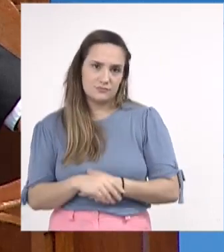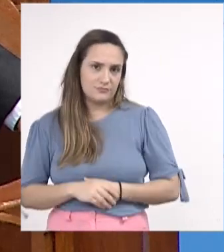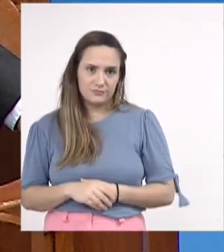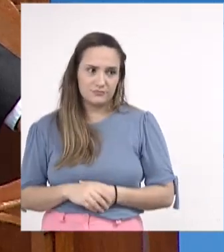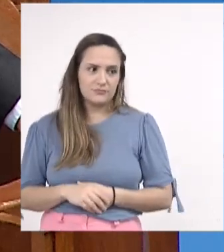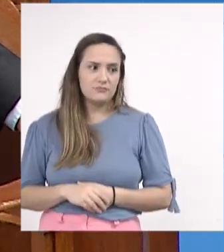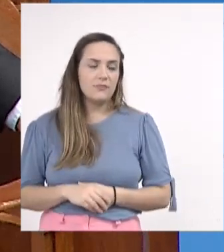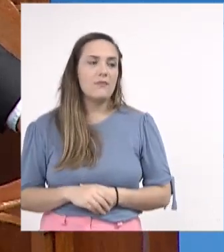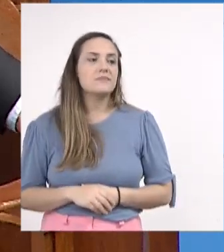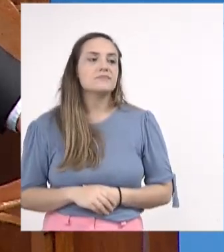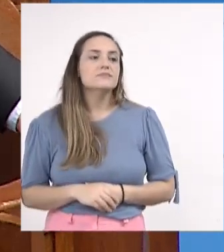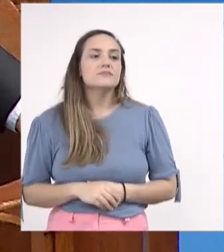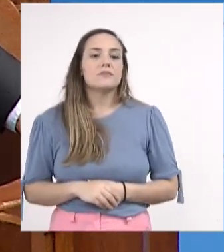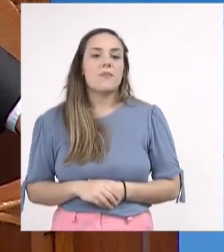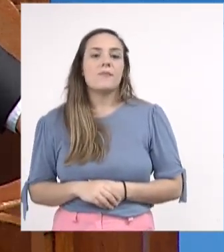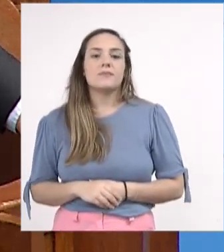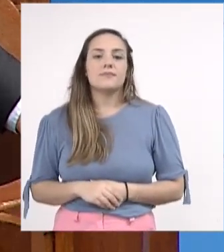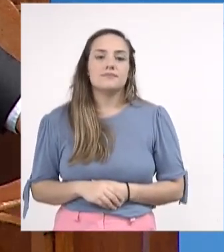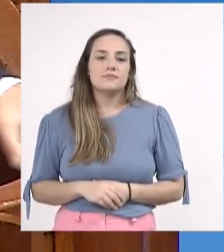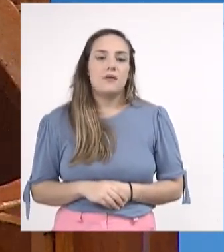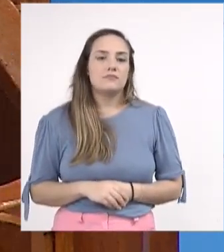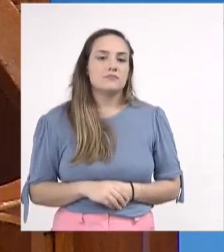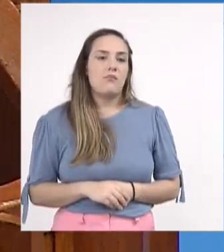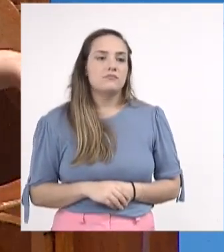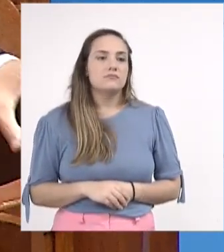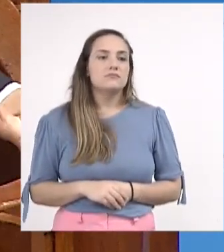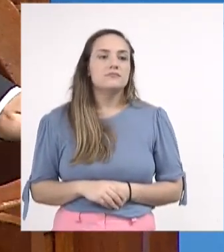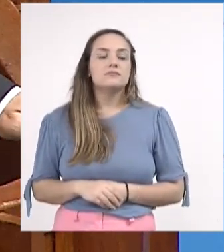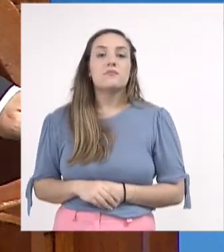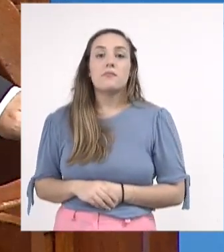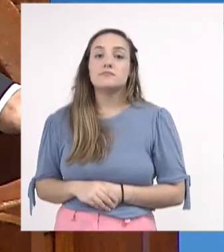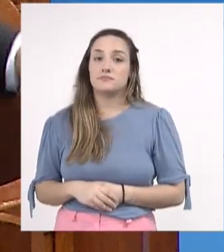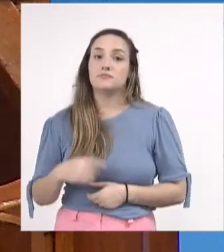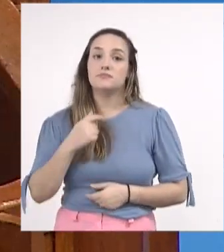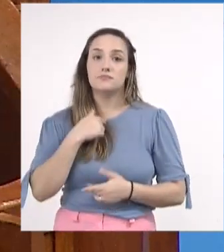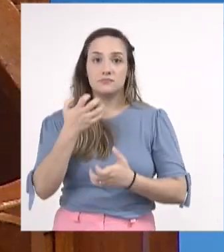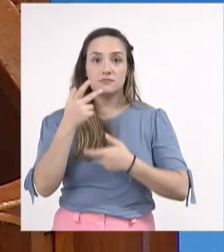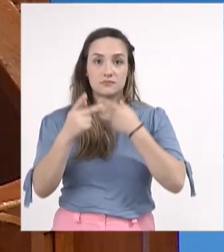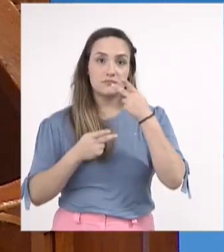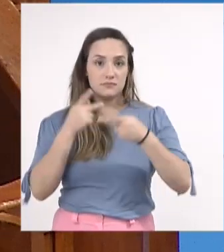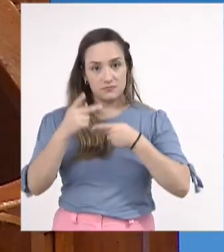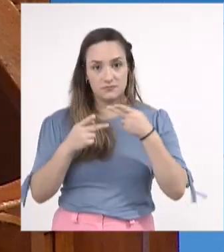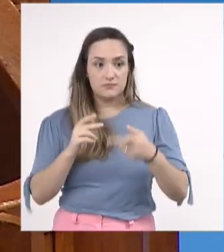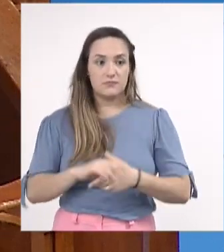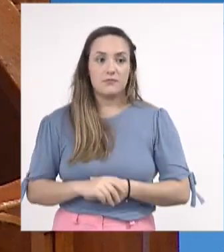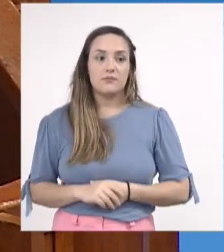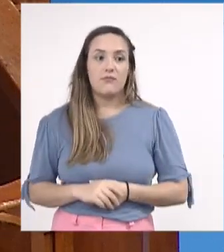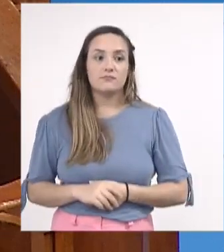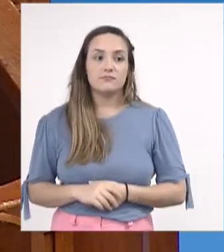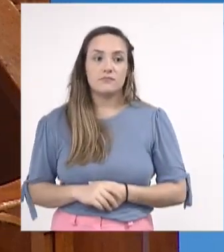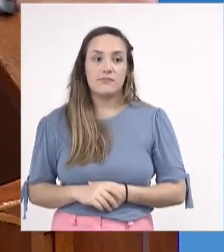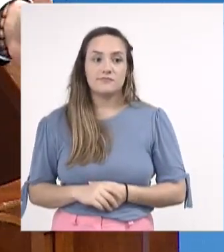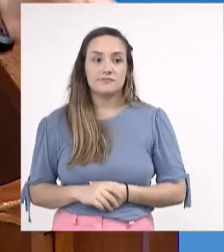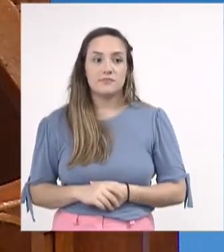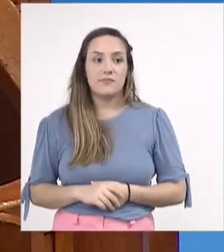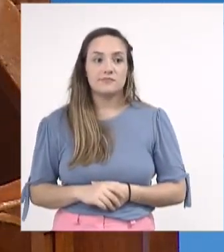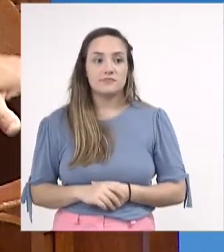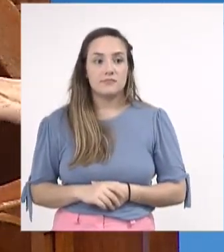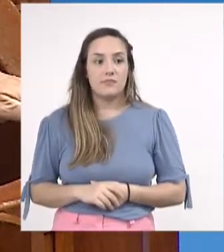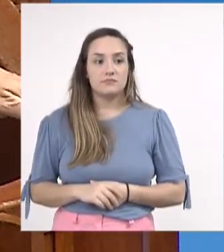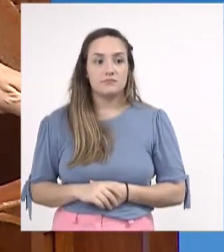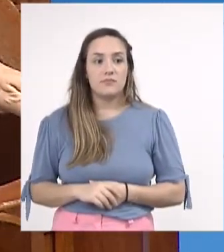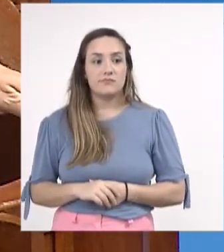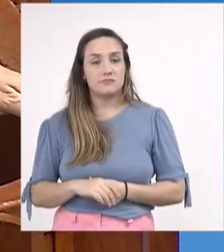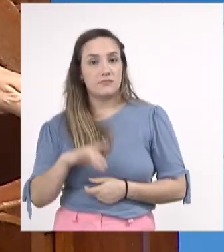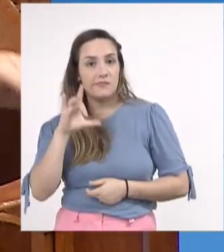básica. Então, eu estou colocando isso para dizer que não basta apenas garantir a vaga para as